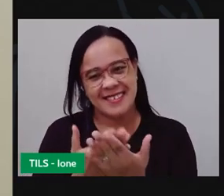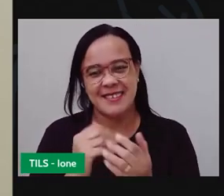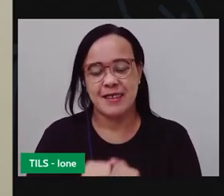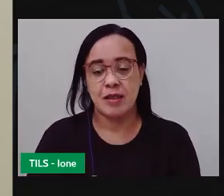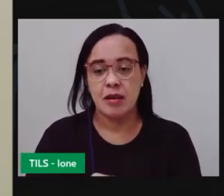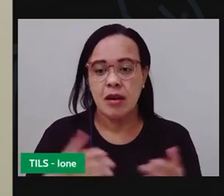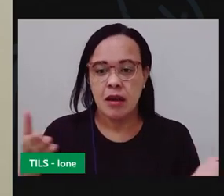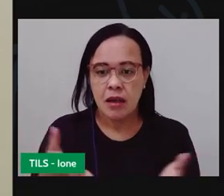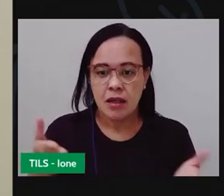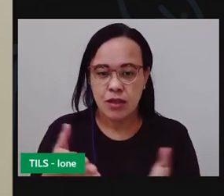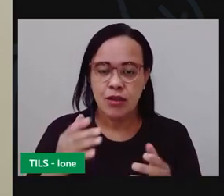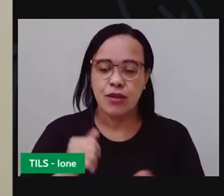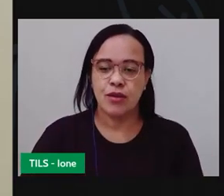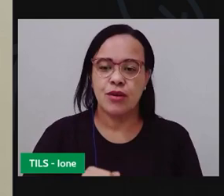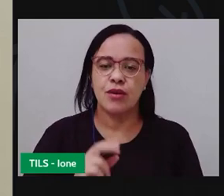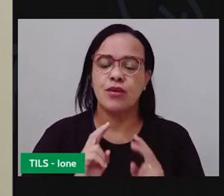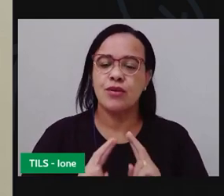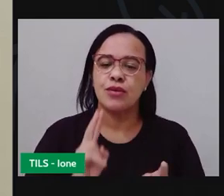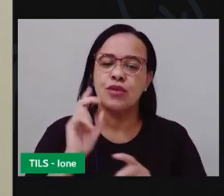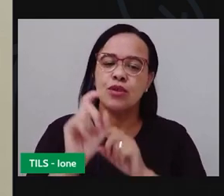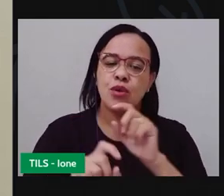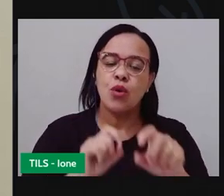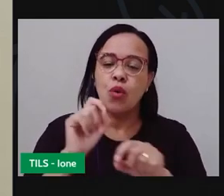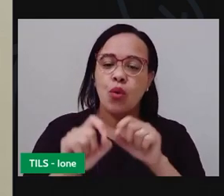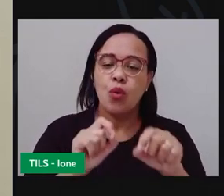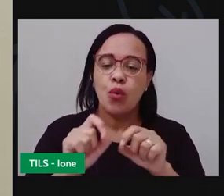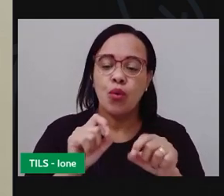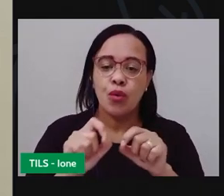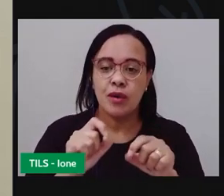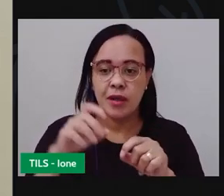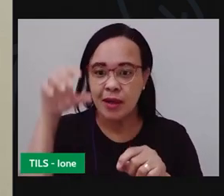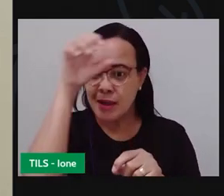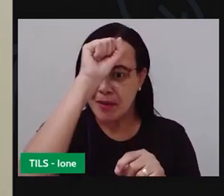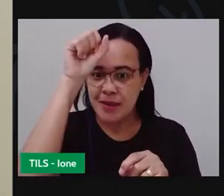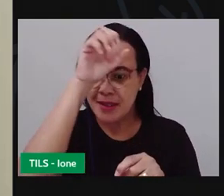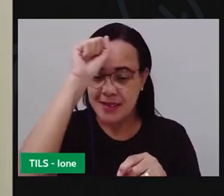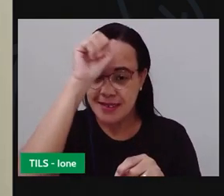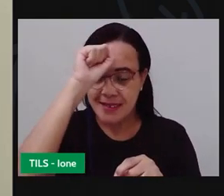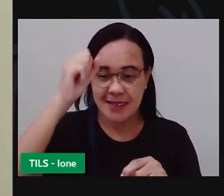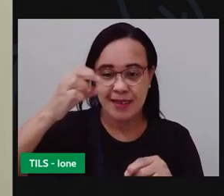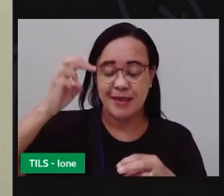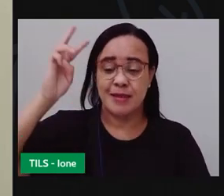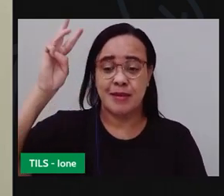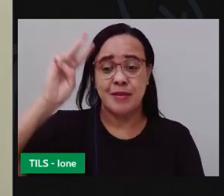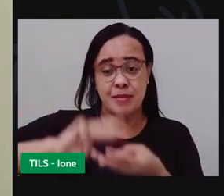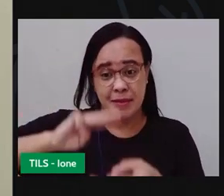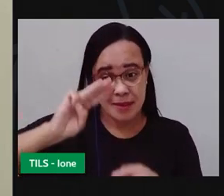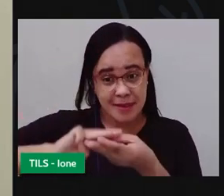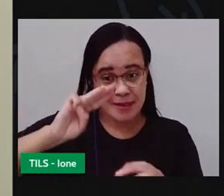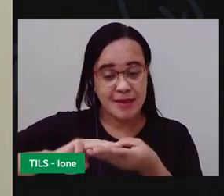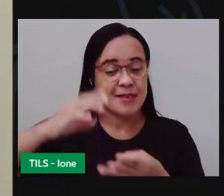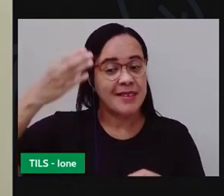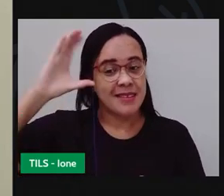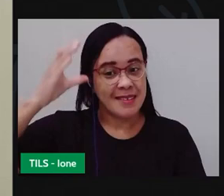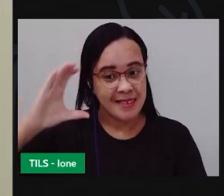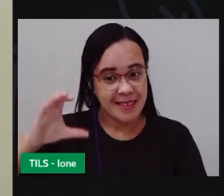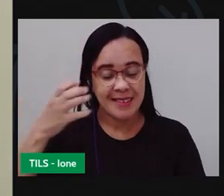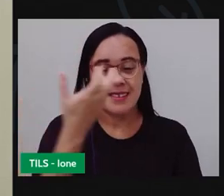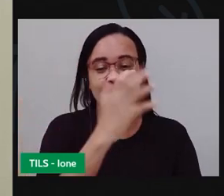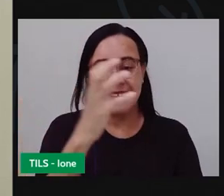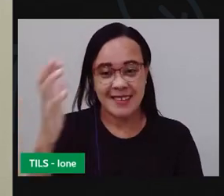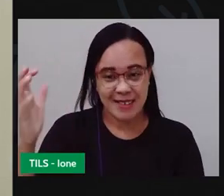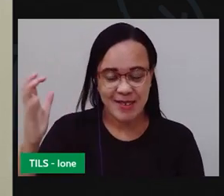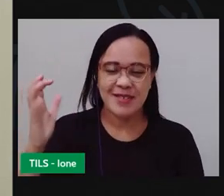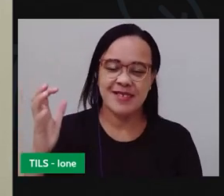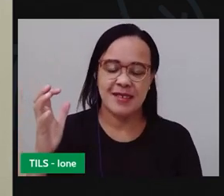continuar as nossas aprendizagens, uma aula de Matemática e Ciências da Natureza. Antes de